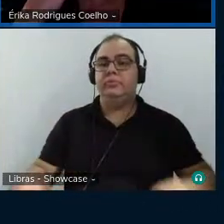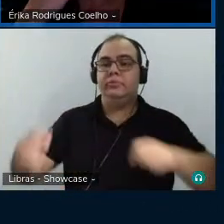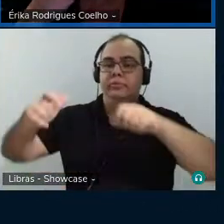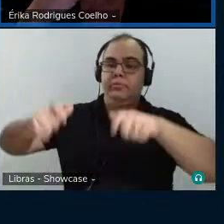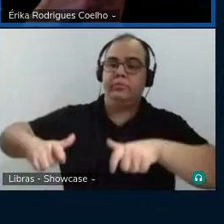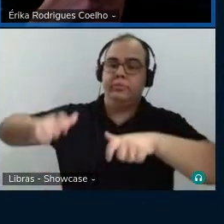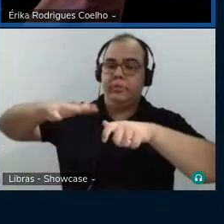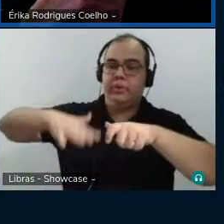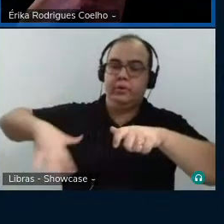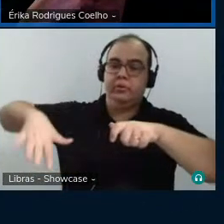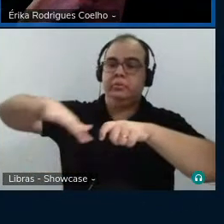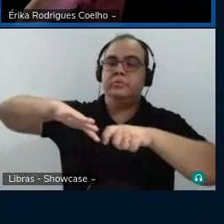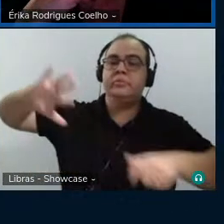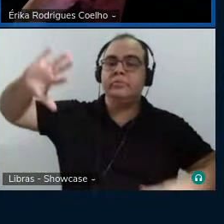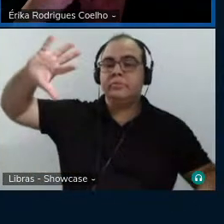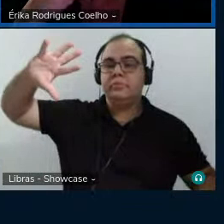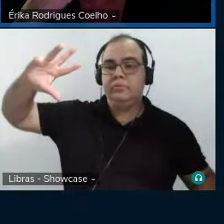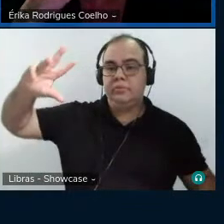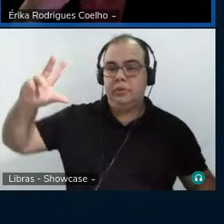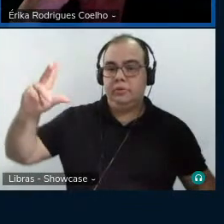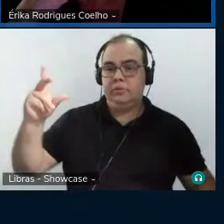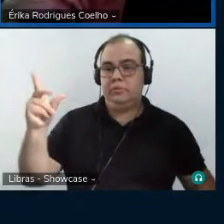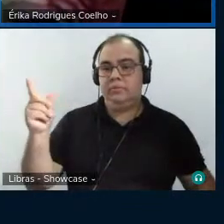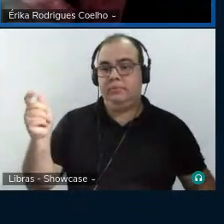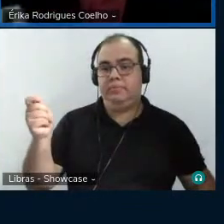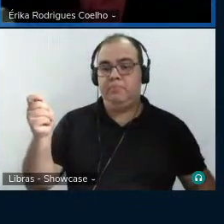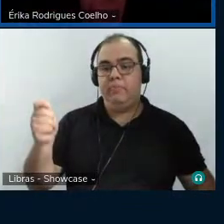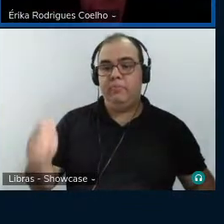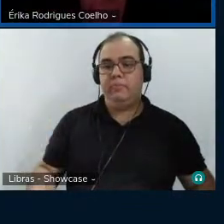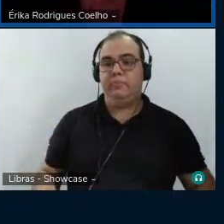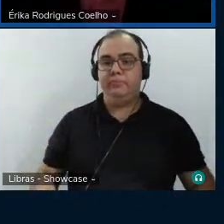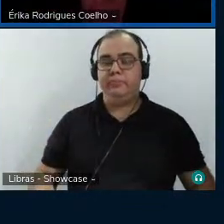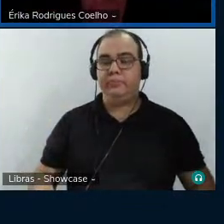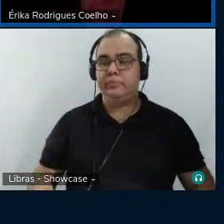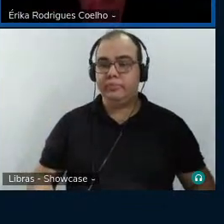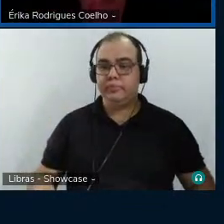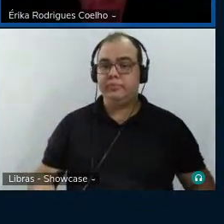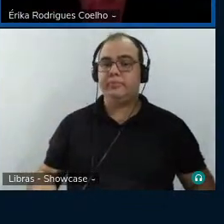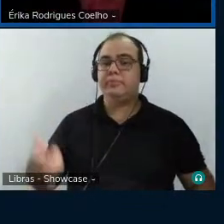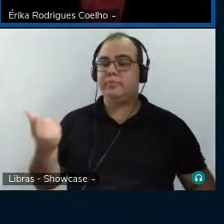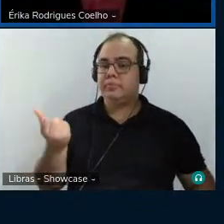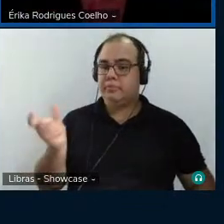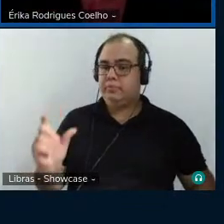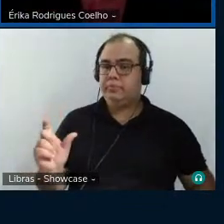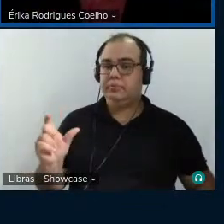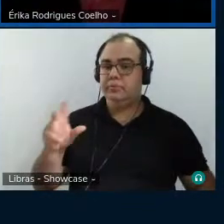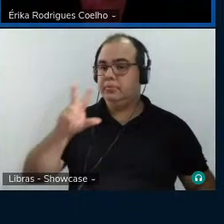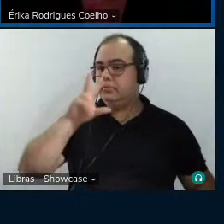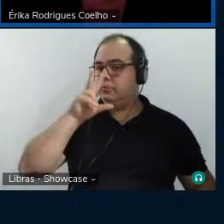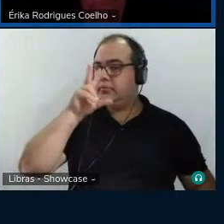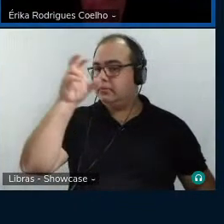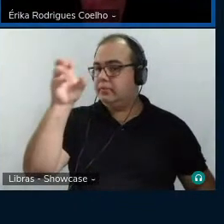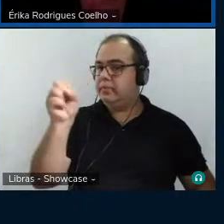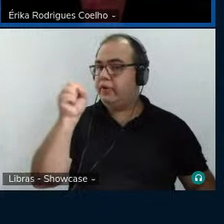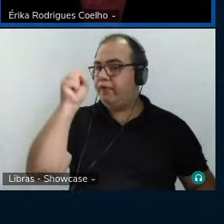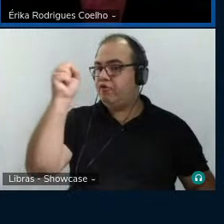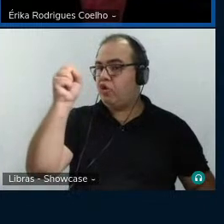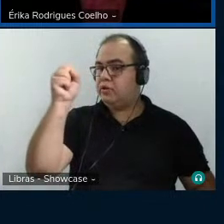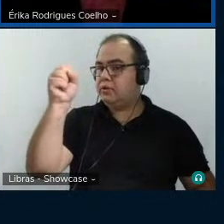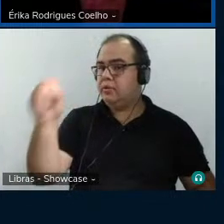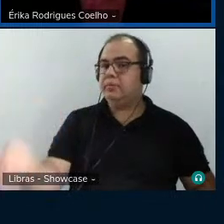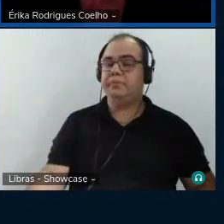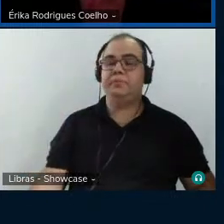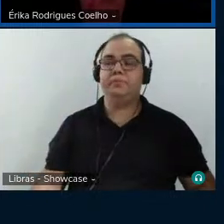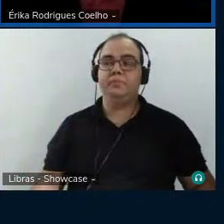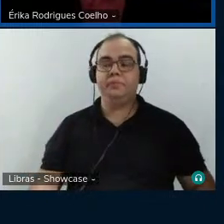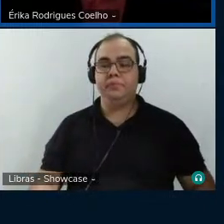africana, da África, dos africanos, e a palavra força, é como se fosse uma flâmula que estivesse empunhando a palavra